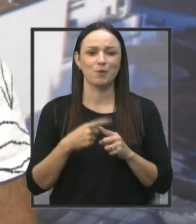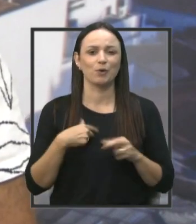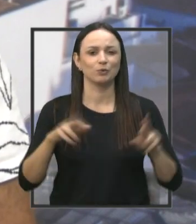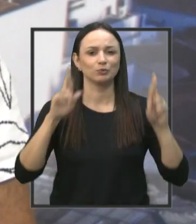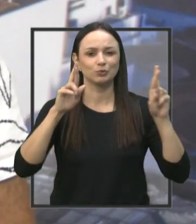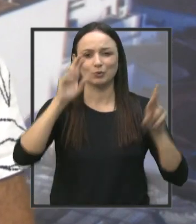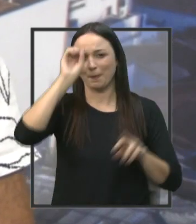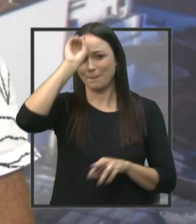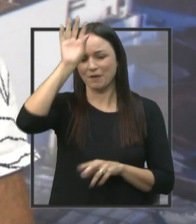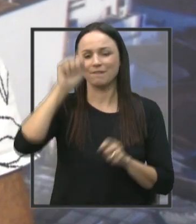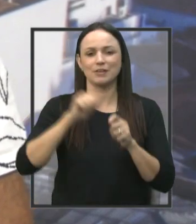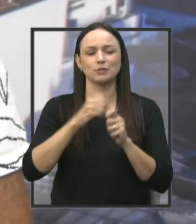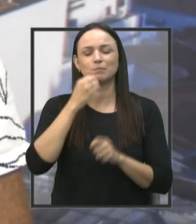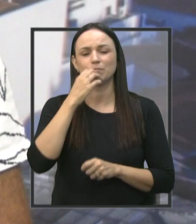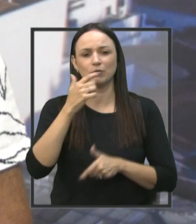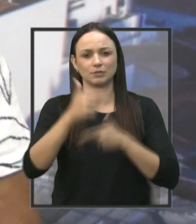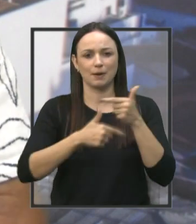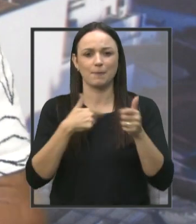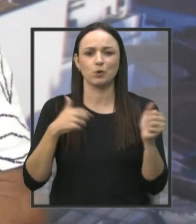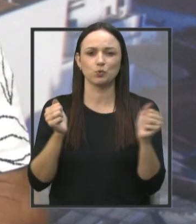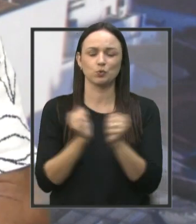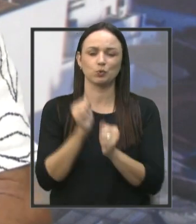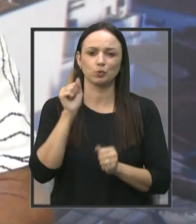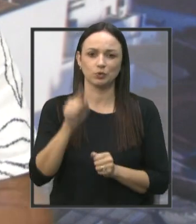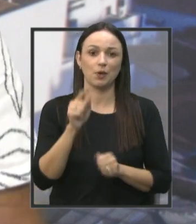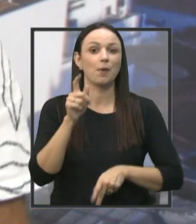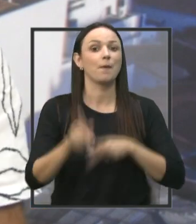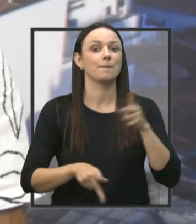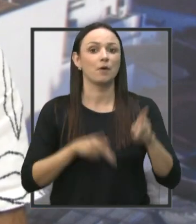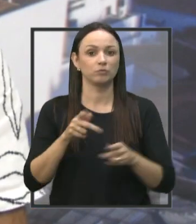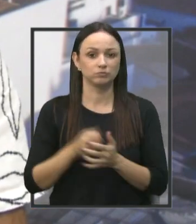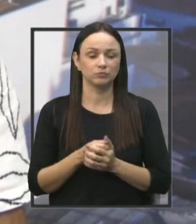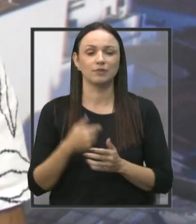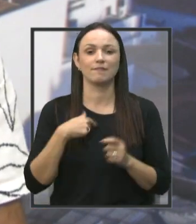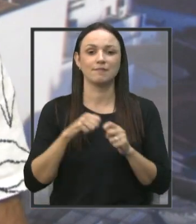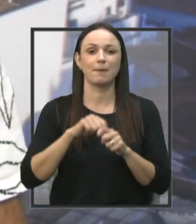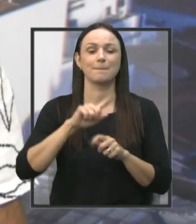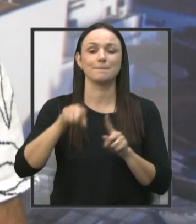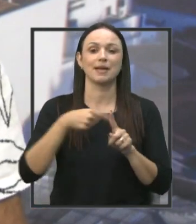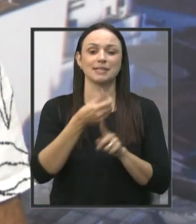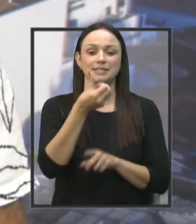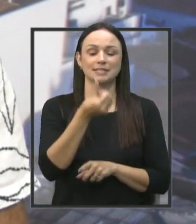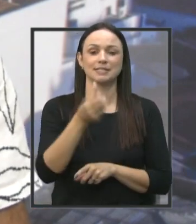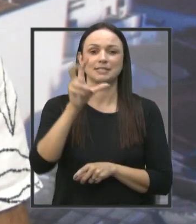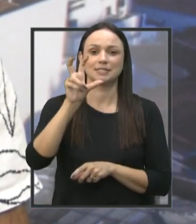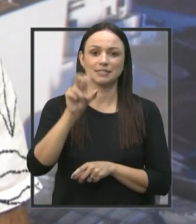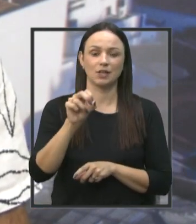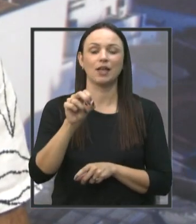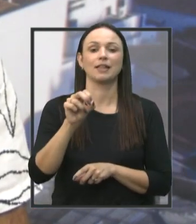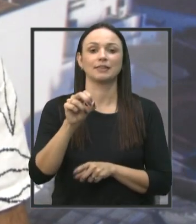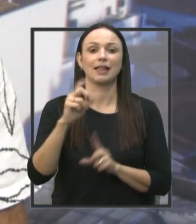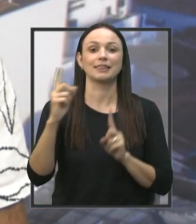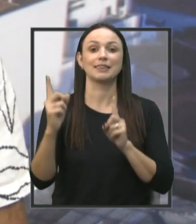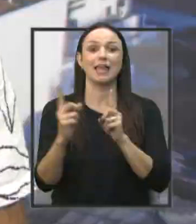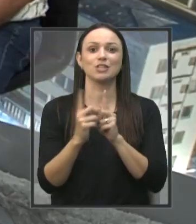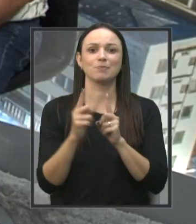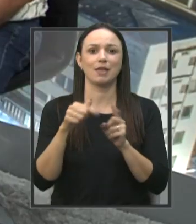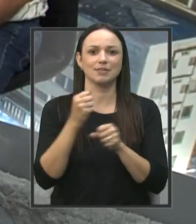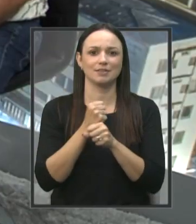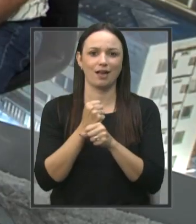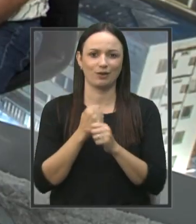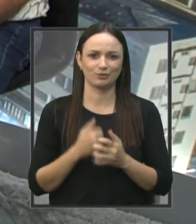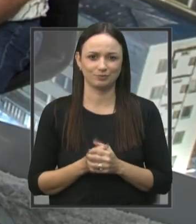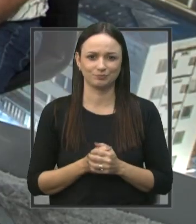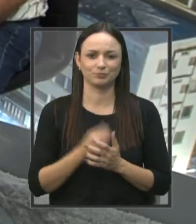pelo Moretti fazer um belo trabalho, vamos tá junto com ele. E o povo, que eu fiz mais de 650 atendimentos esse ano, esse ano.